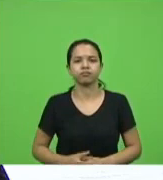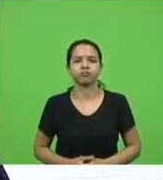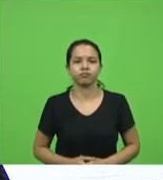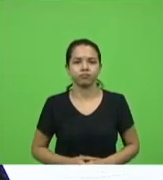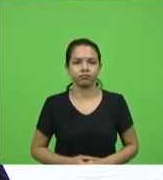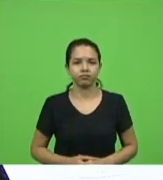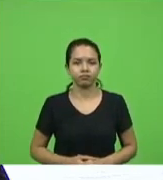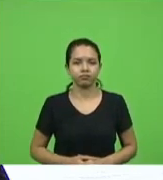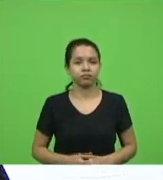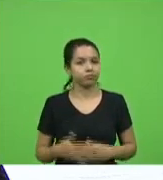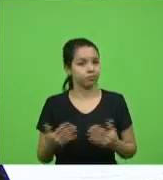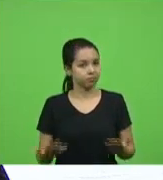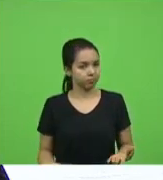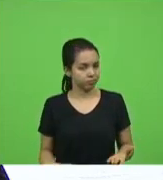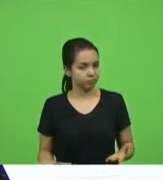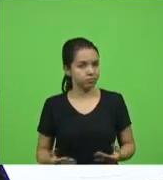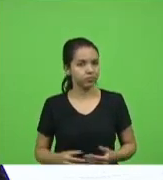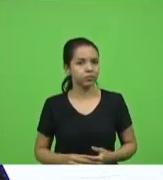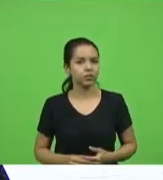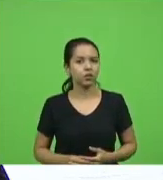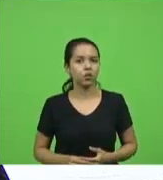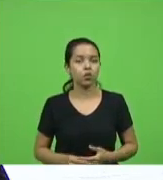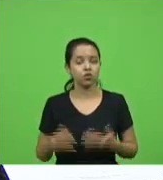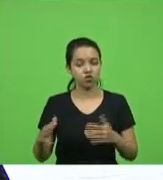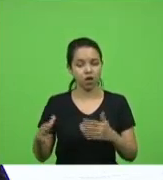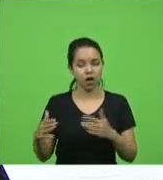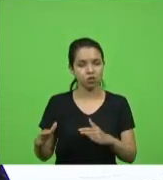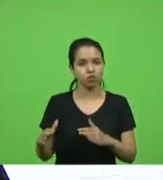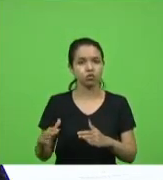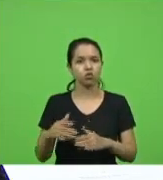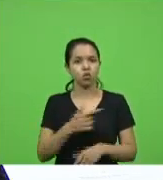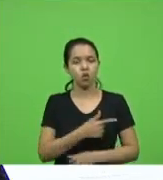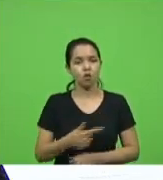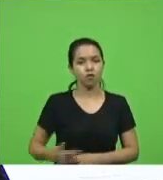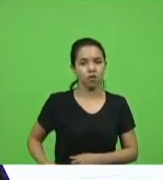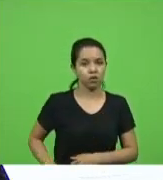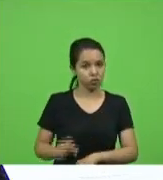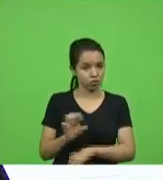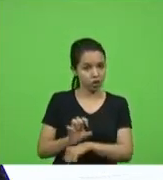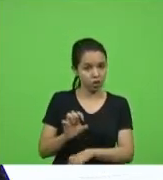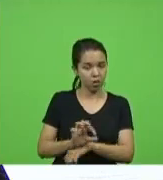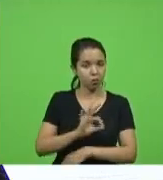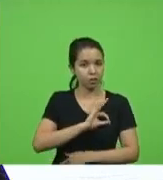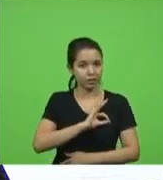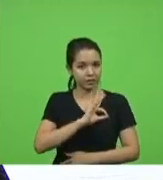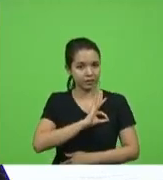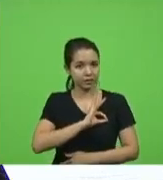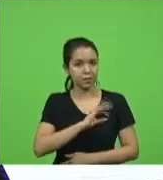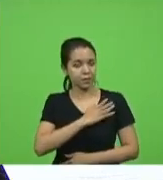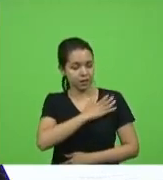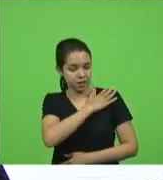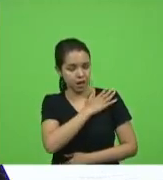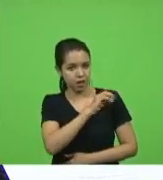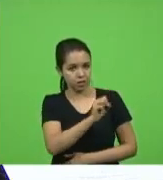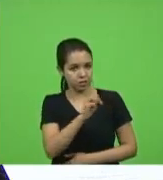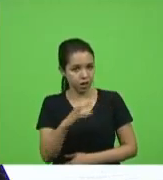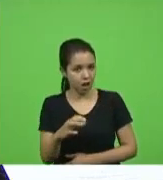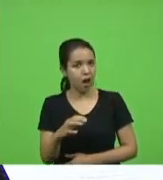então o descaso do governo do estado com a polícia militar de Santa Catarina vai custar caro